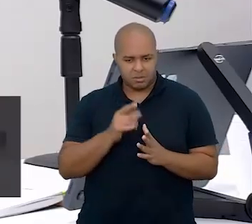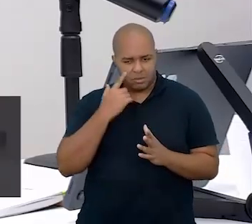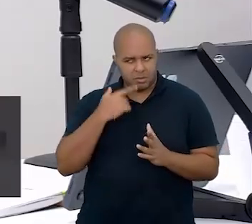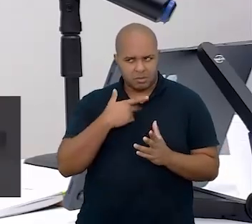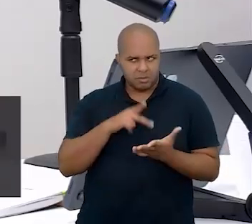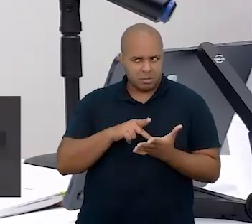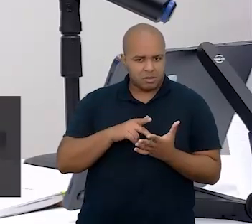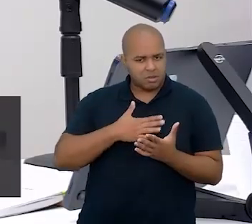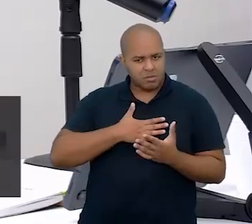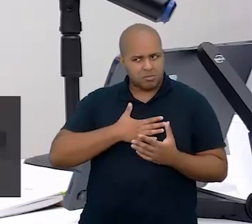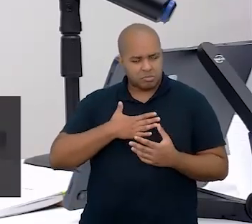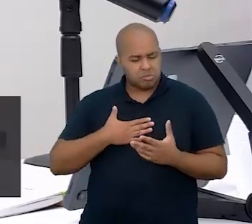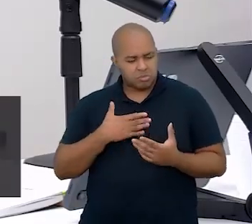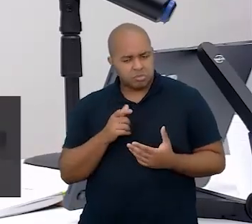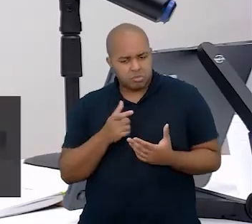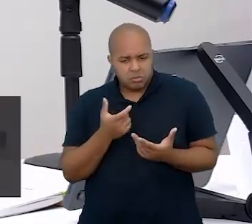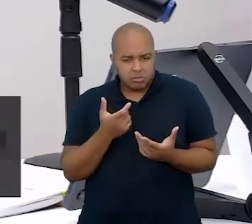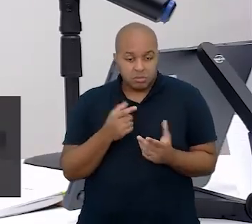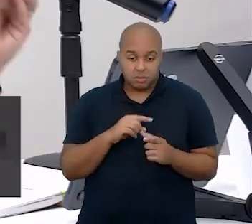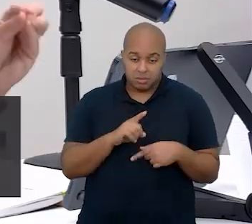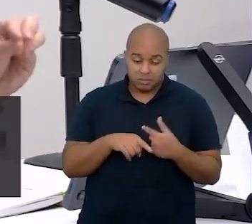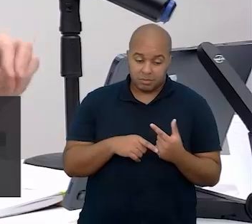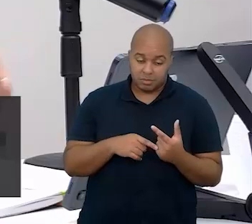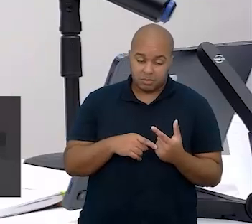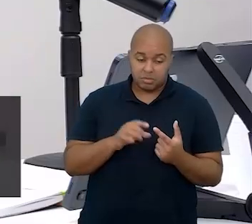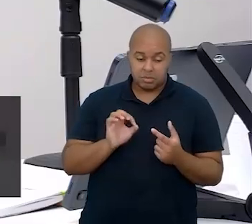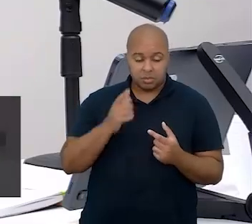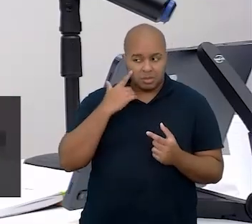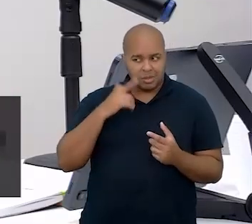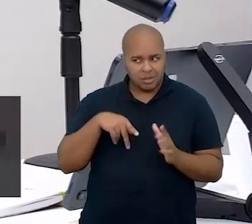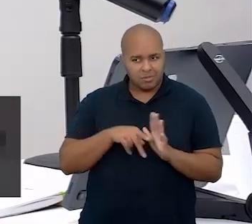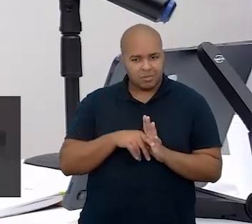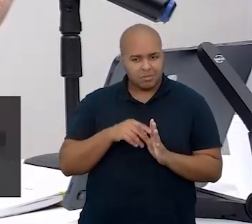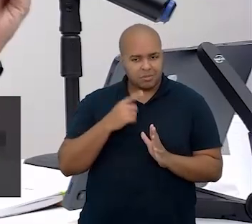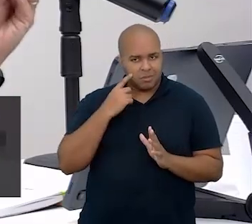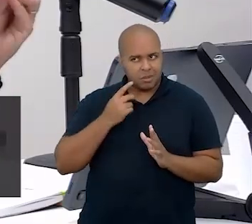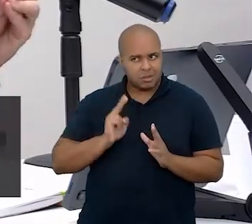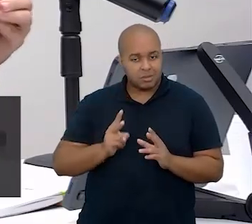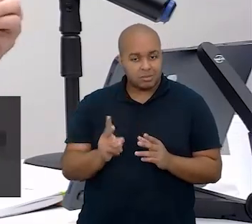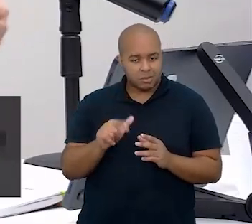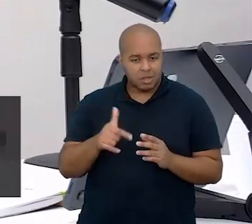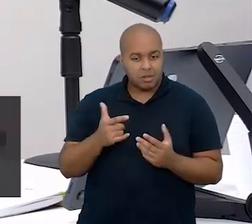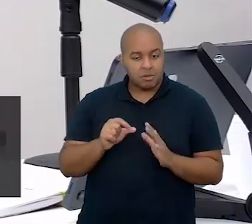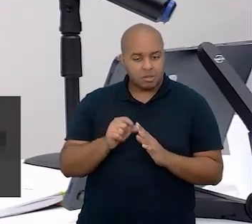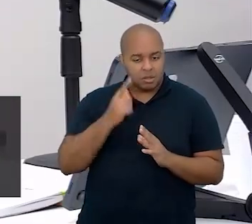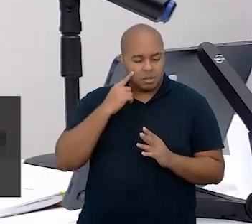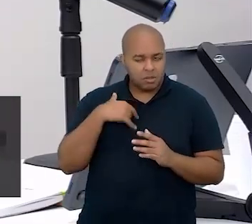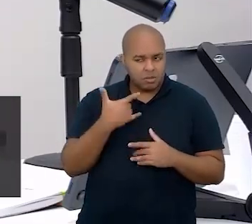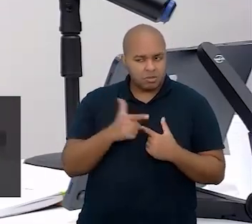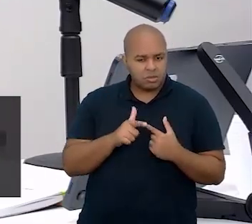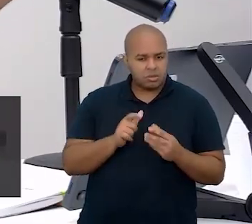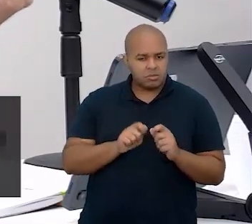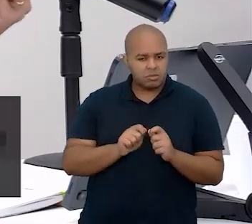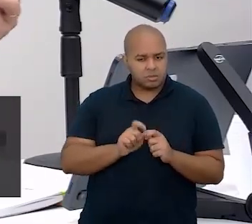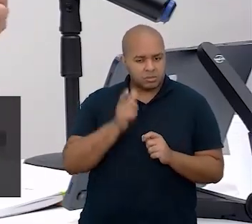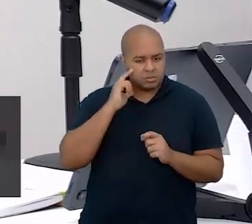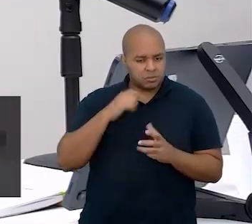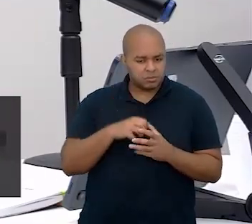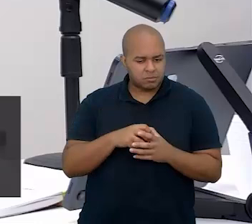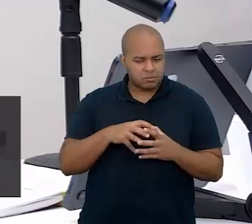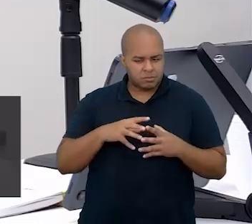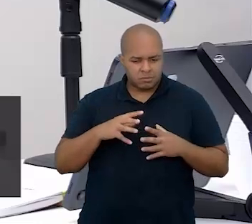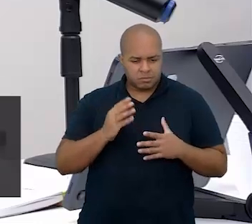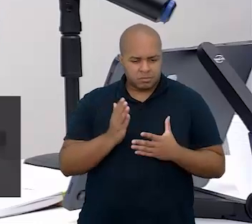não estava gostando do gosto. E a vantagem de ser bala eterna que enchia de uma